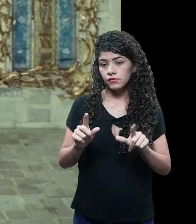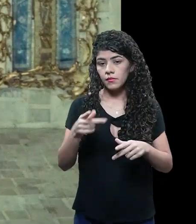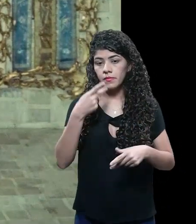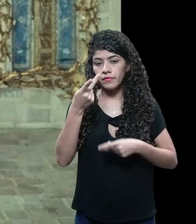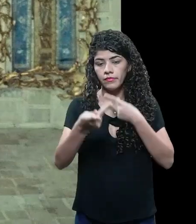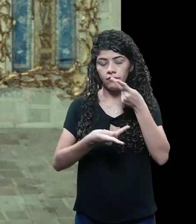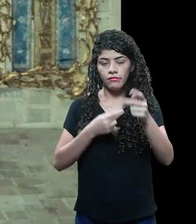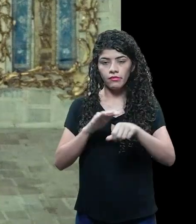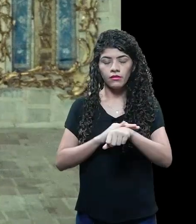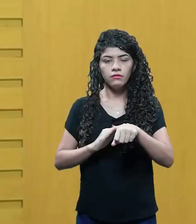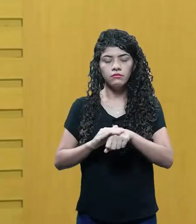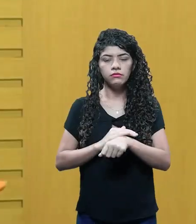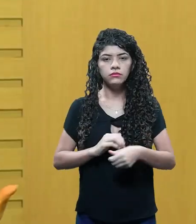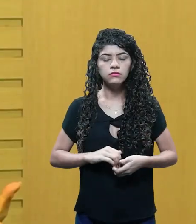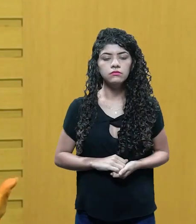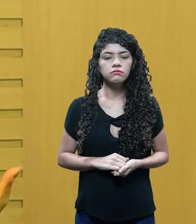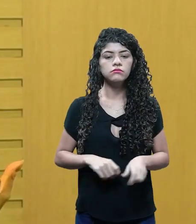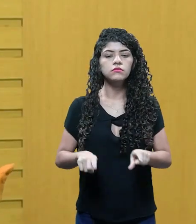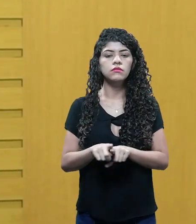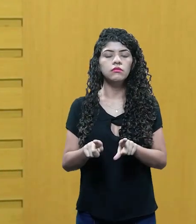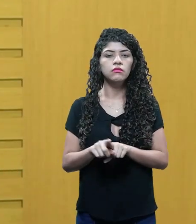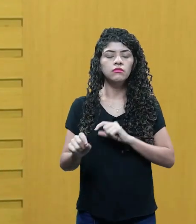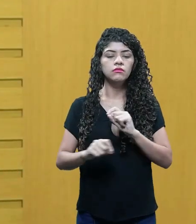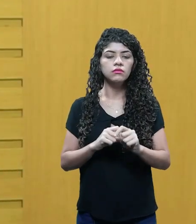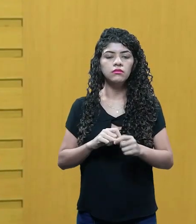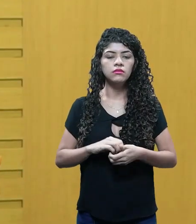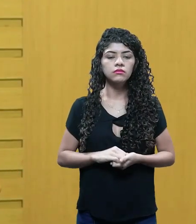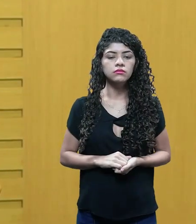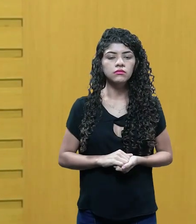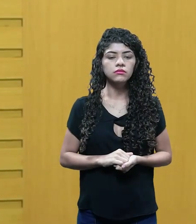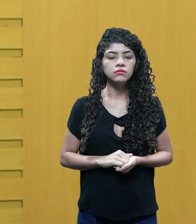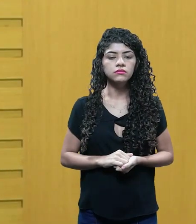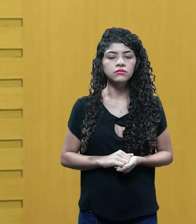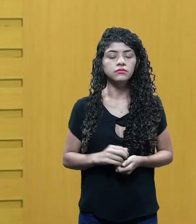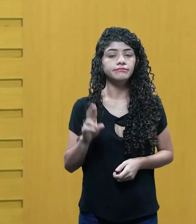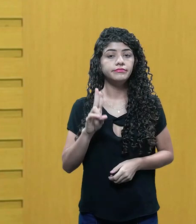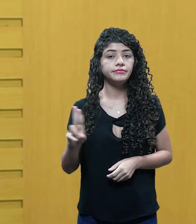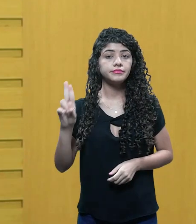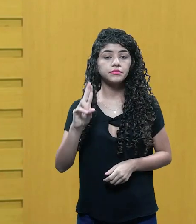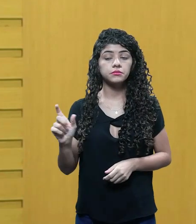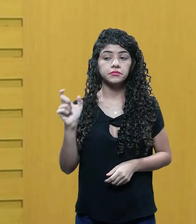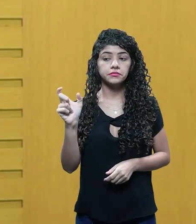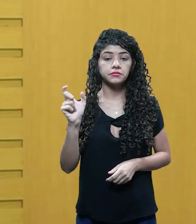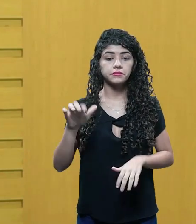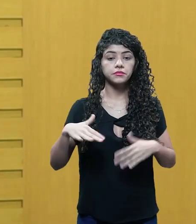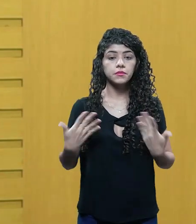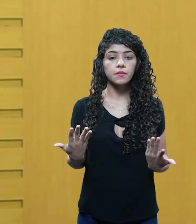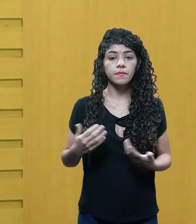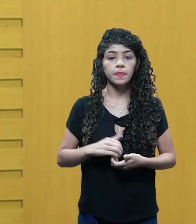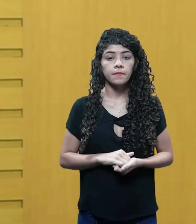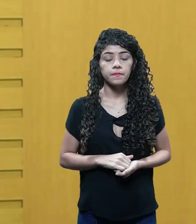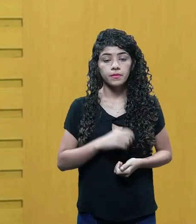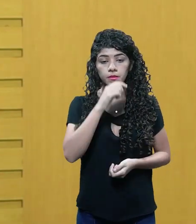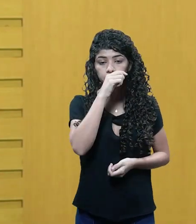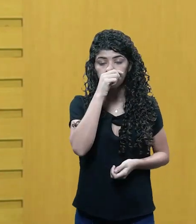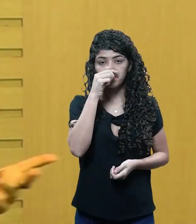uso com os diálogos. Um sinônimo para o roteiro é também utilizado pelo termo